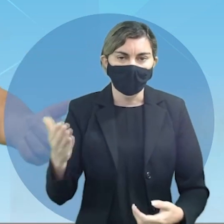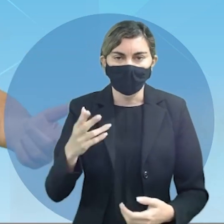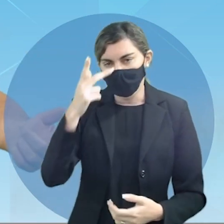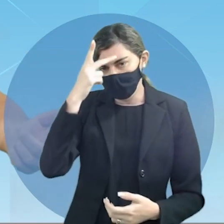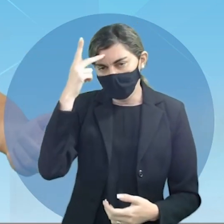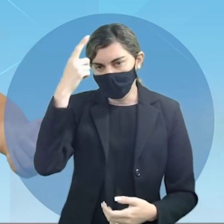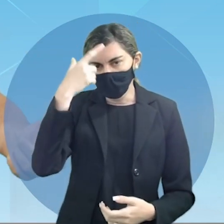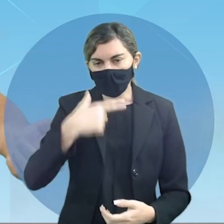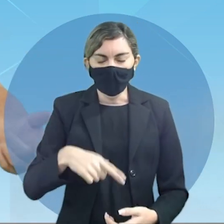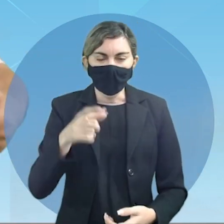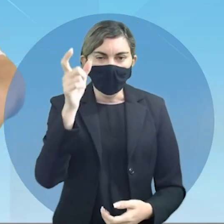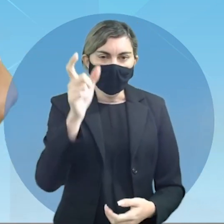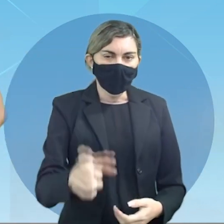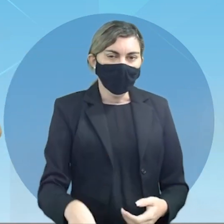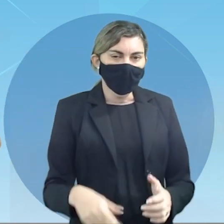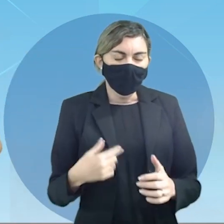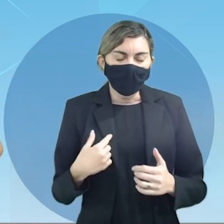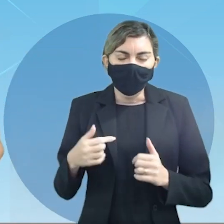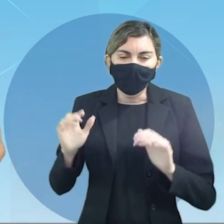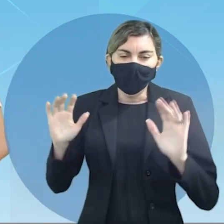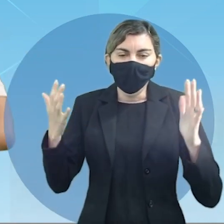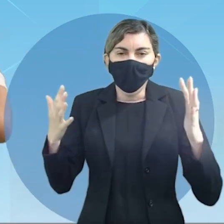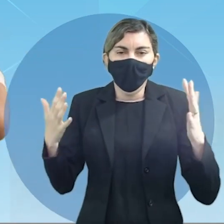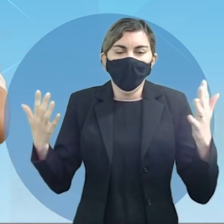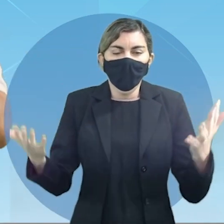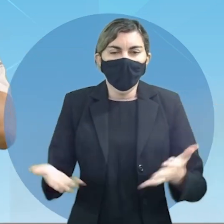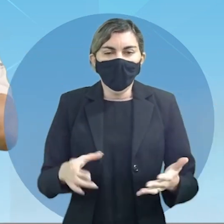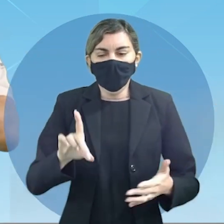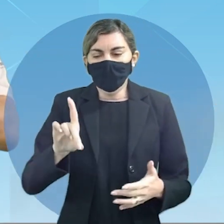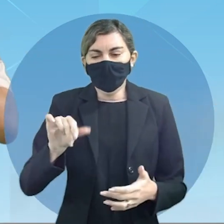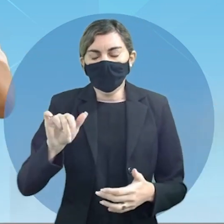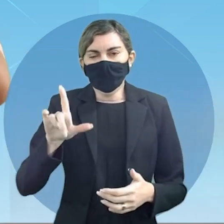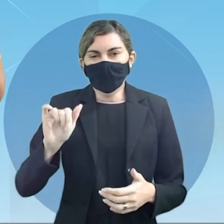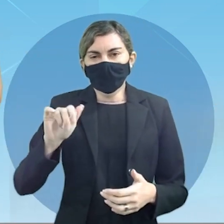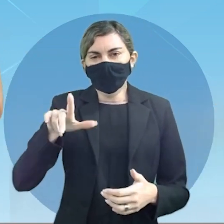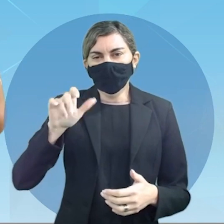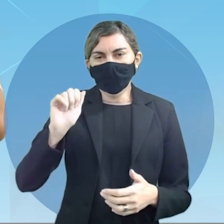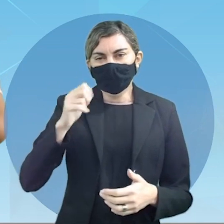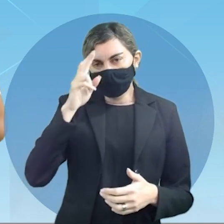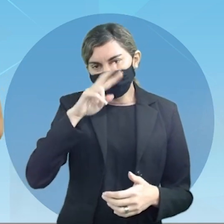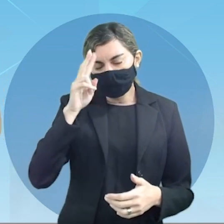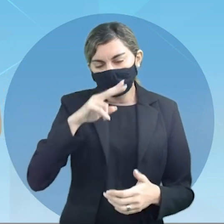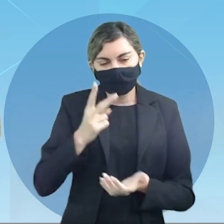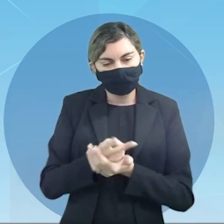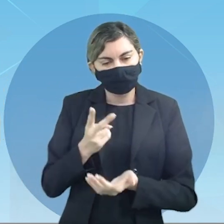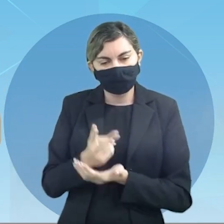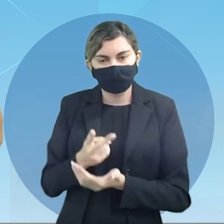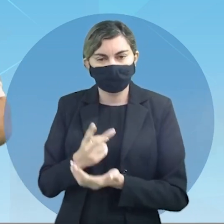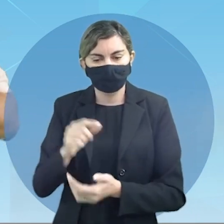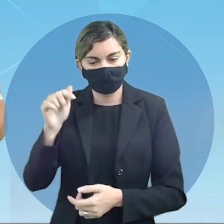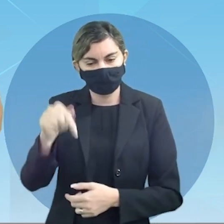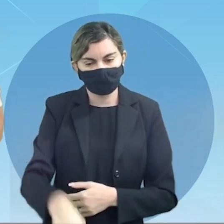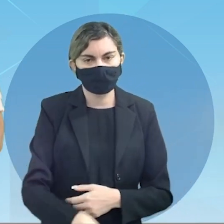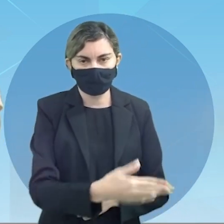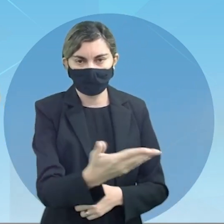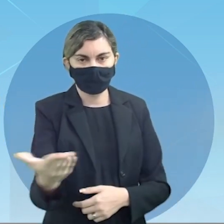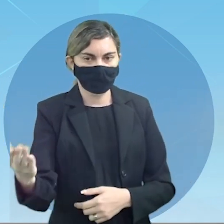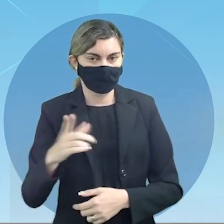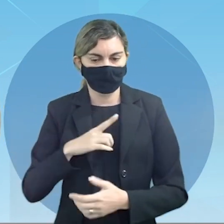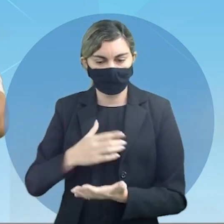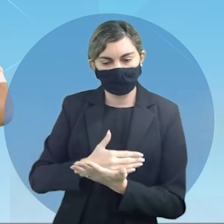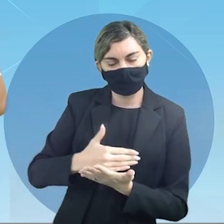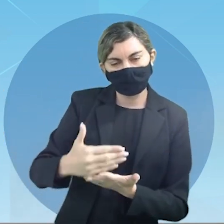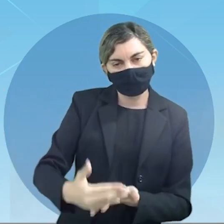personalidade homenageada de hoje o Dalai Lama e lembrando sempre que aqui vocês têm um